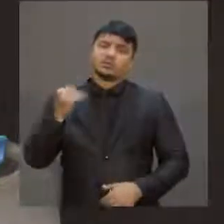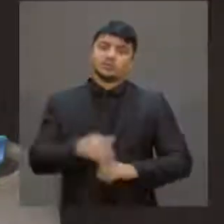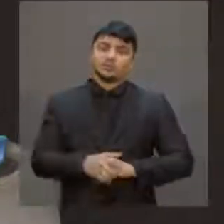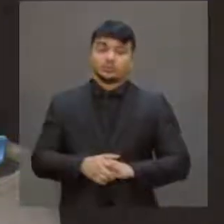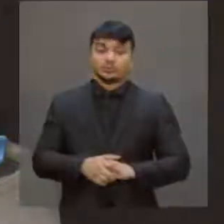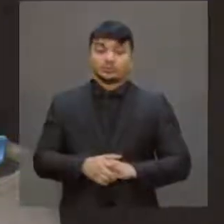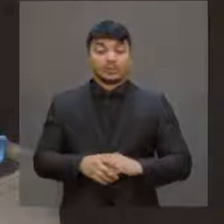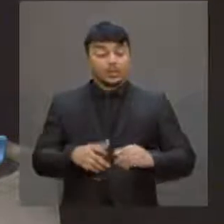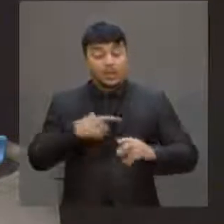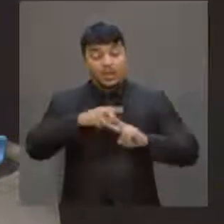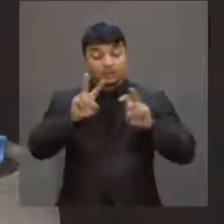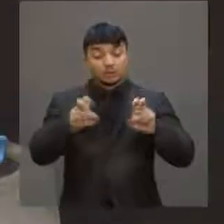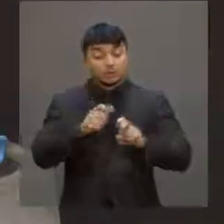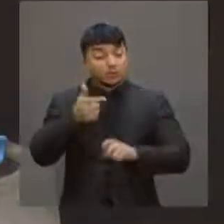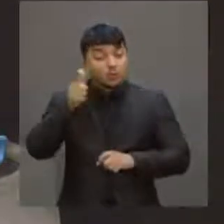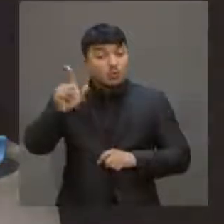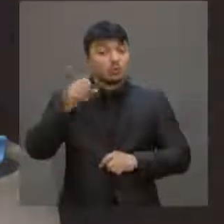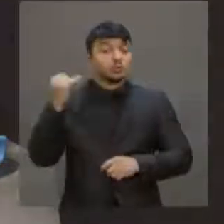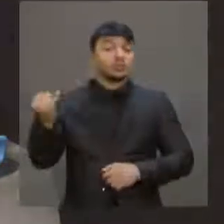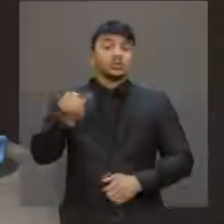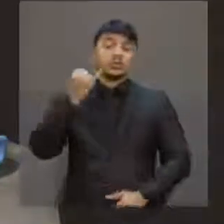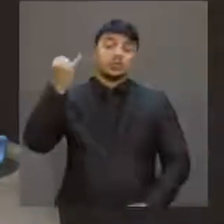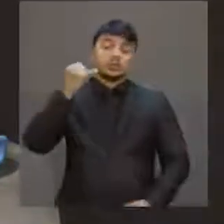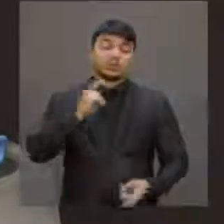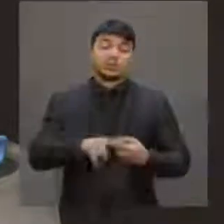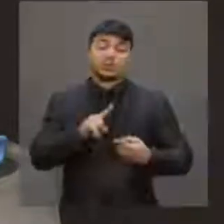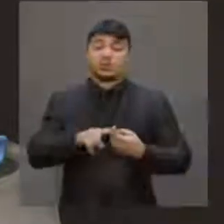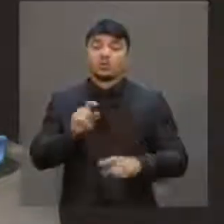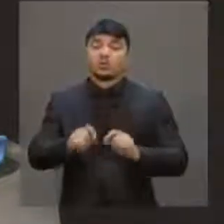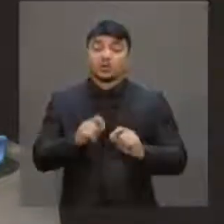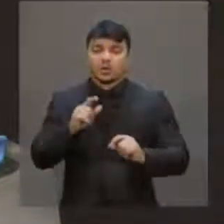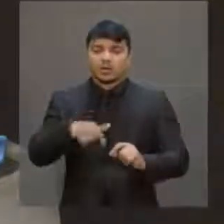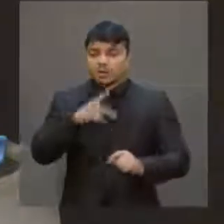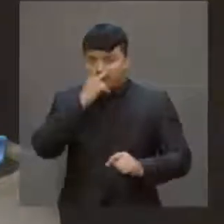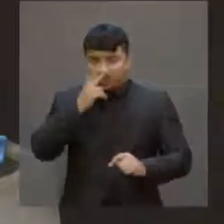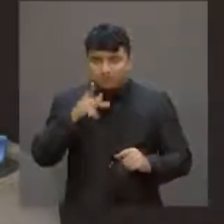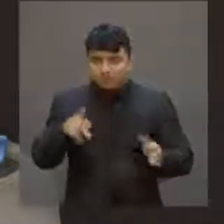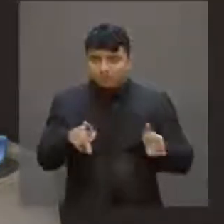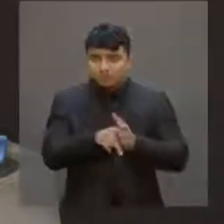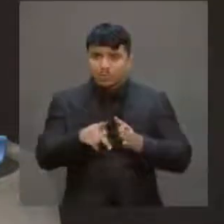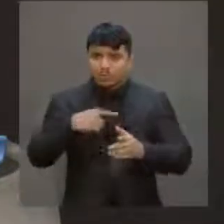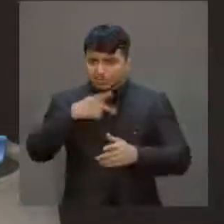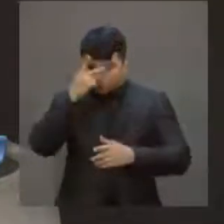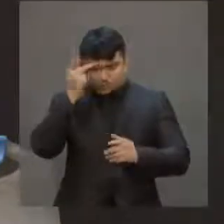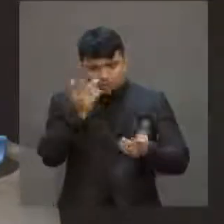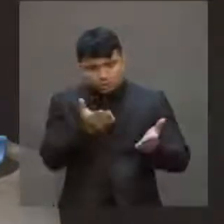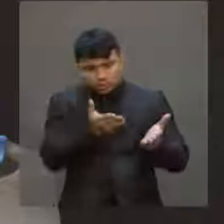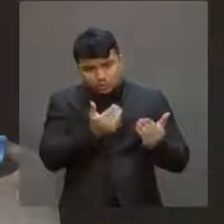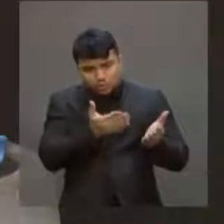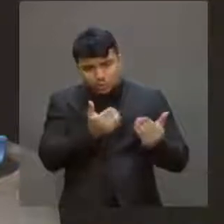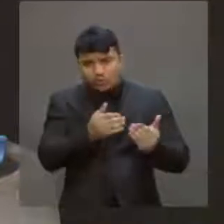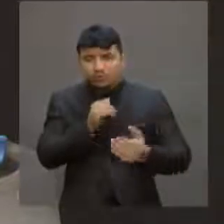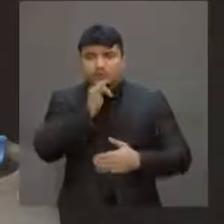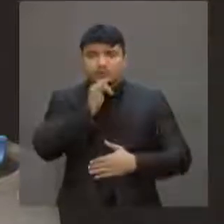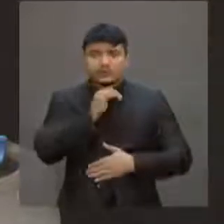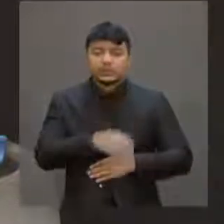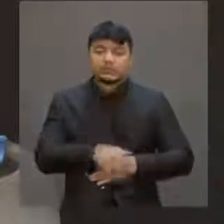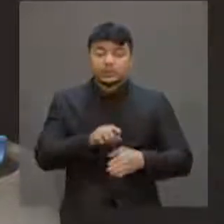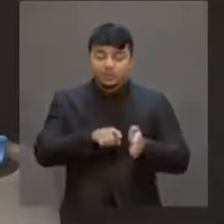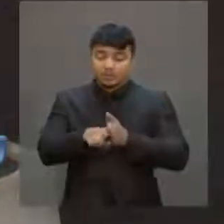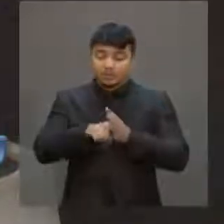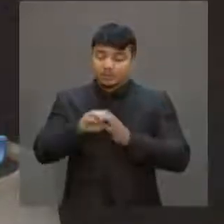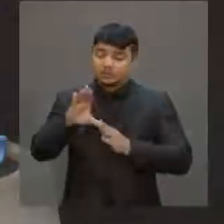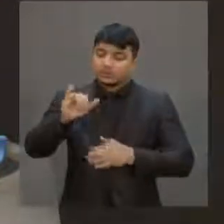A segunda questão é que está se precarizando o trabalho do mais jovem. Vamos pegar, por exemplo, a pesquisa do